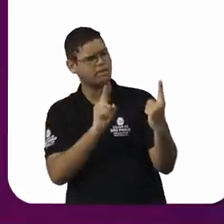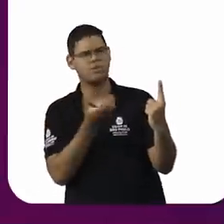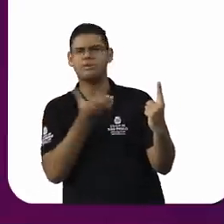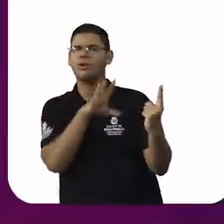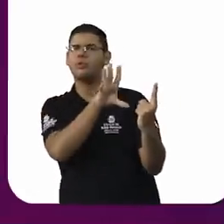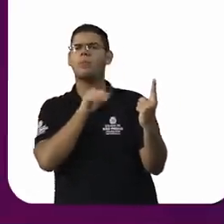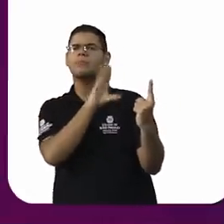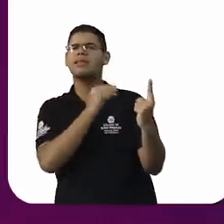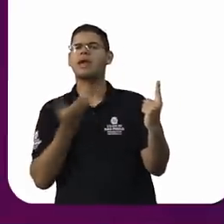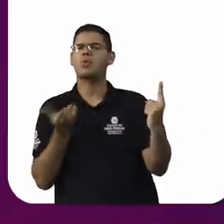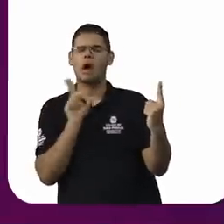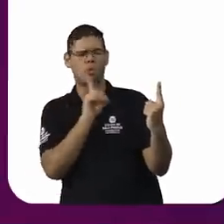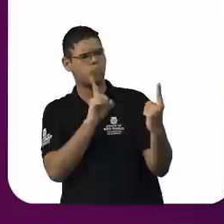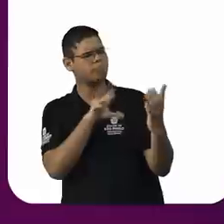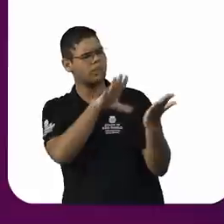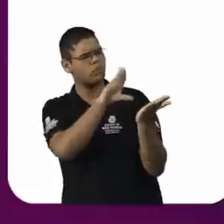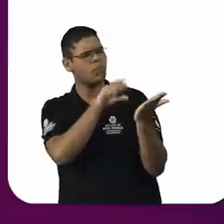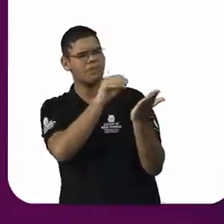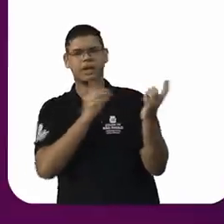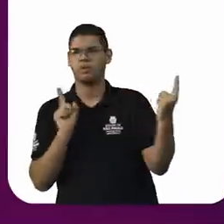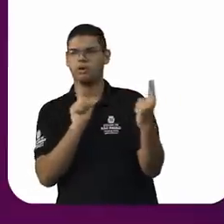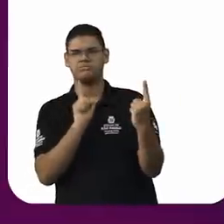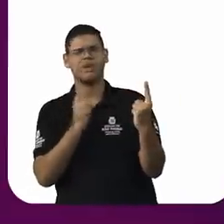Então, isso é muito importante. realmente,